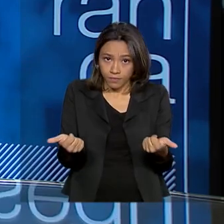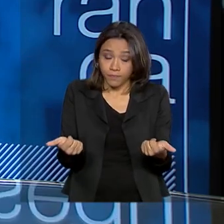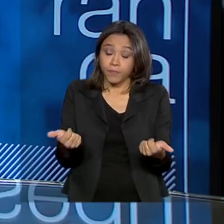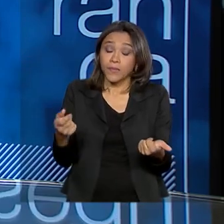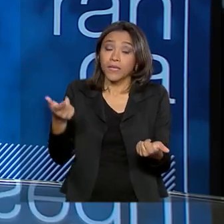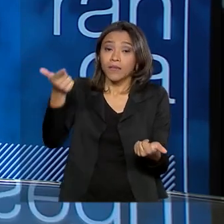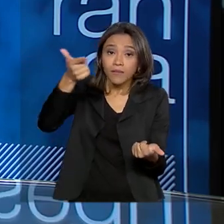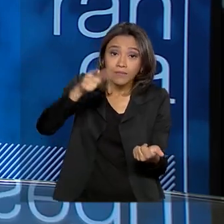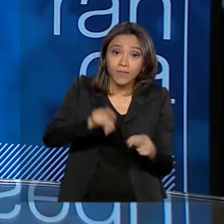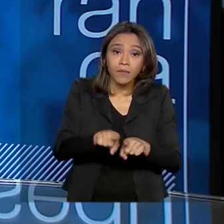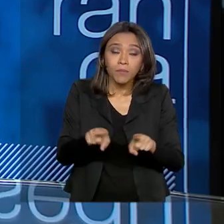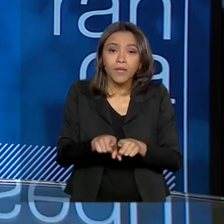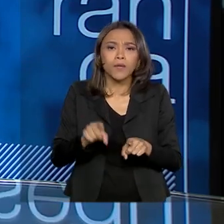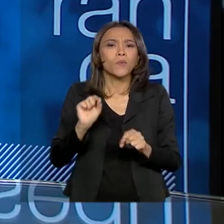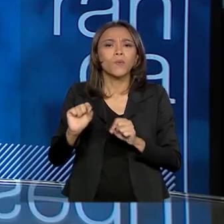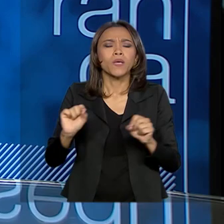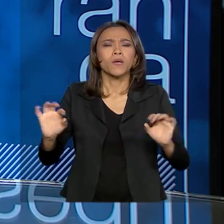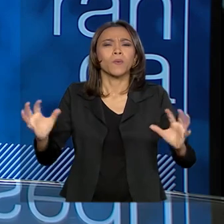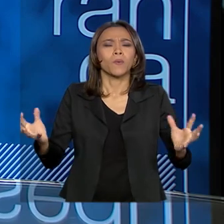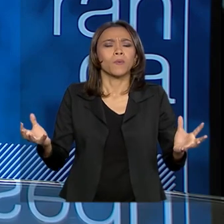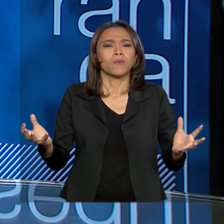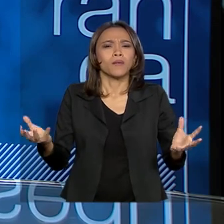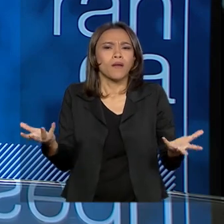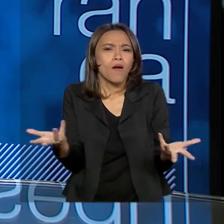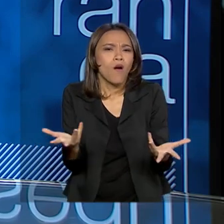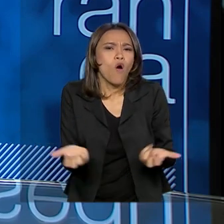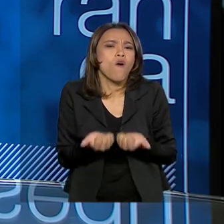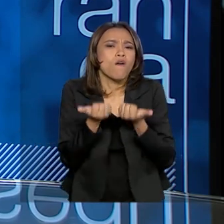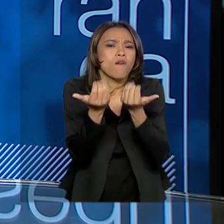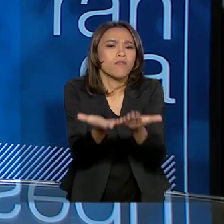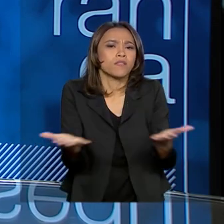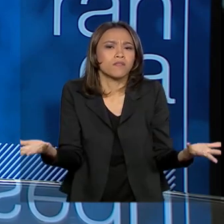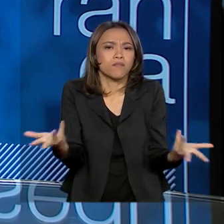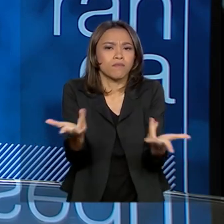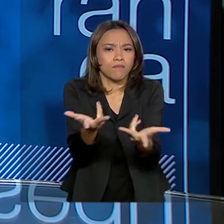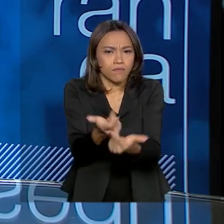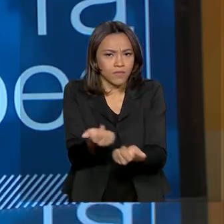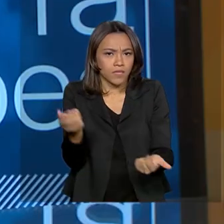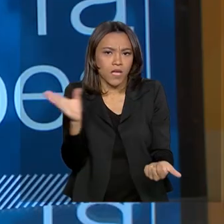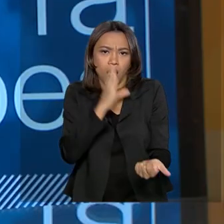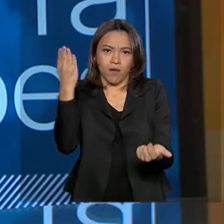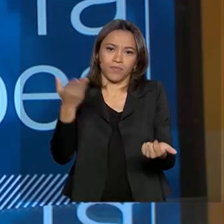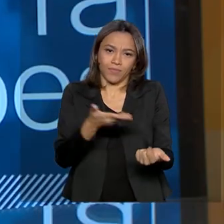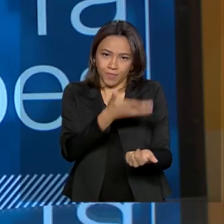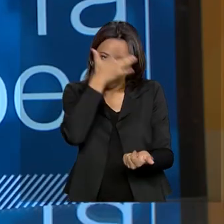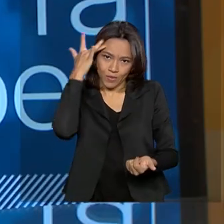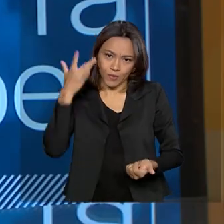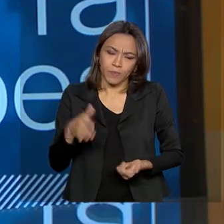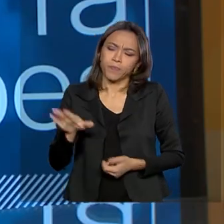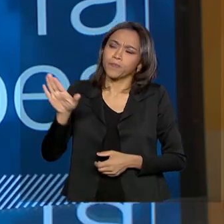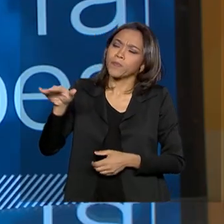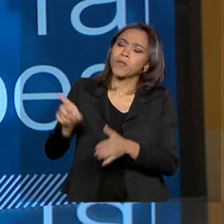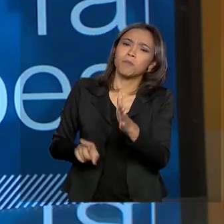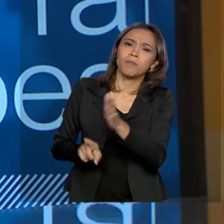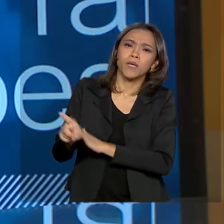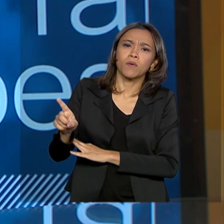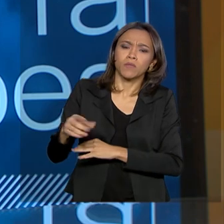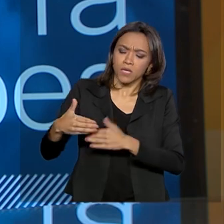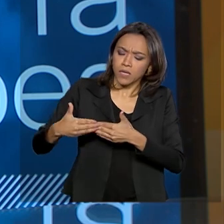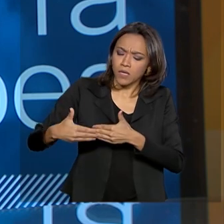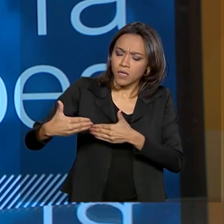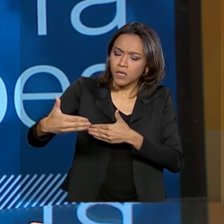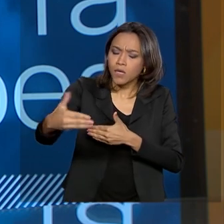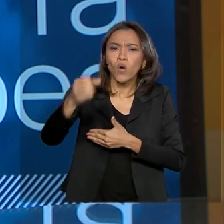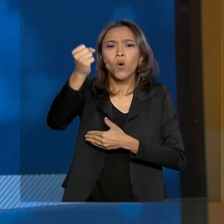trazendo mais qualidade e um serviço mais rápido ao cidadão. Então, diretor, e para os próximos oito